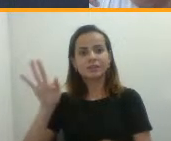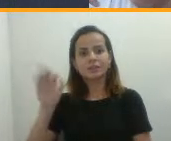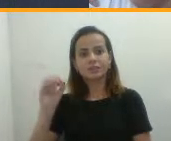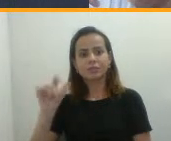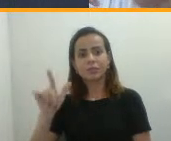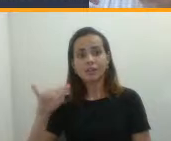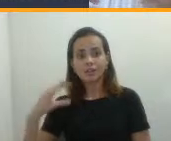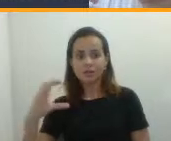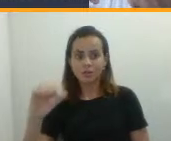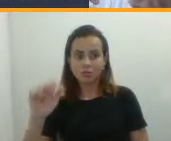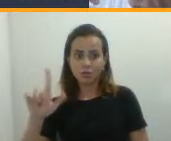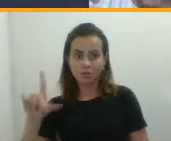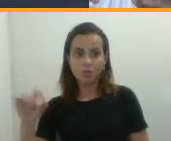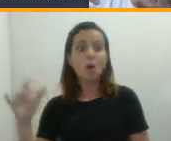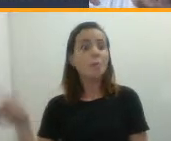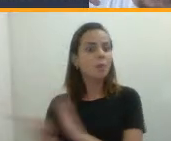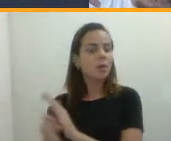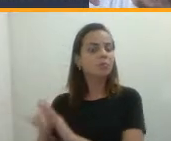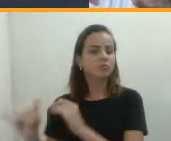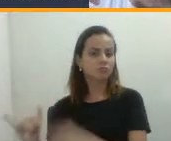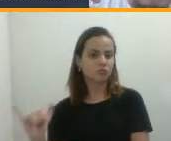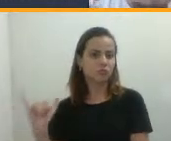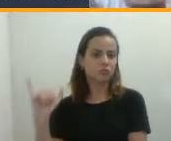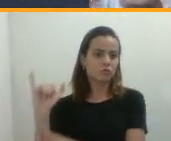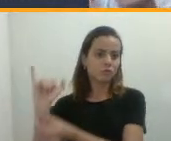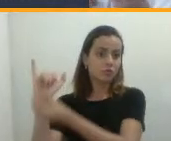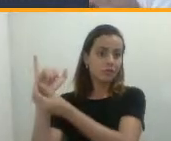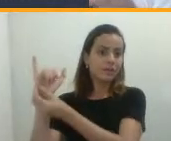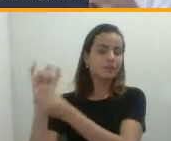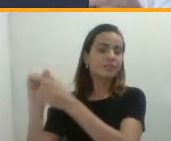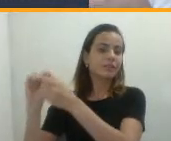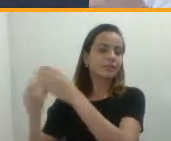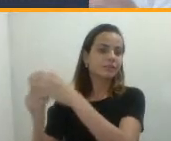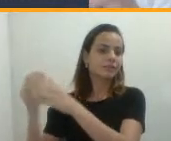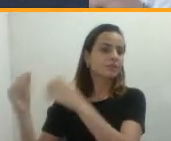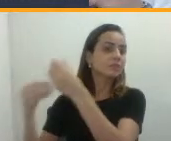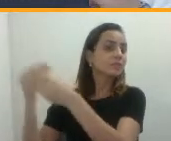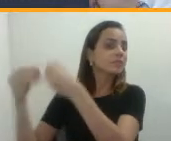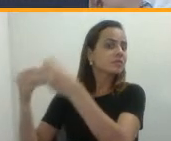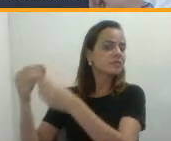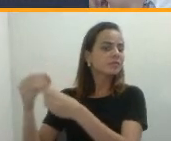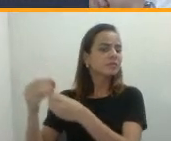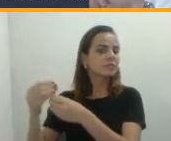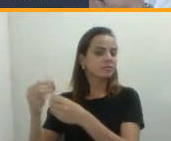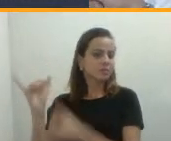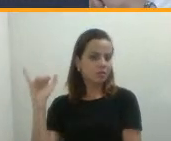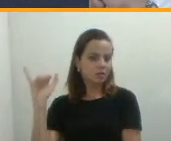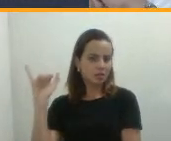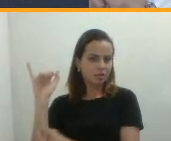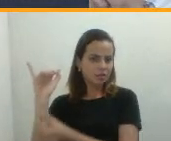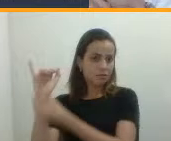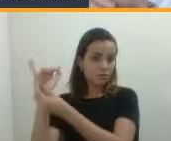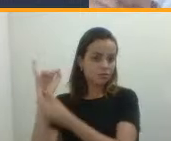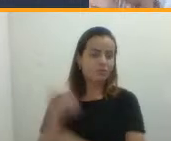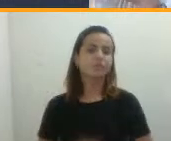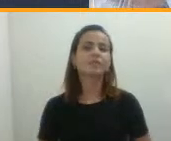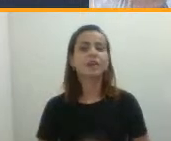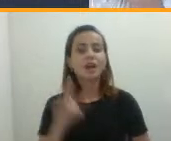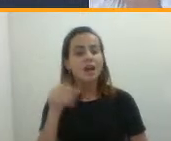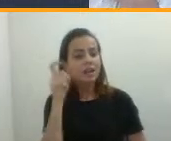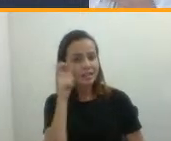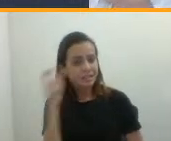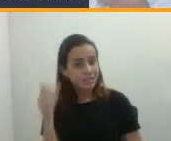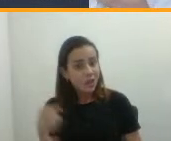desenvolvimento do ovário lá na frente. Então, isso foi muito interessante. É um trabalho recente,